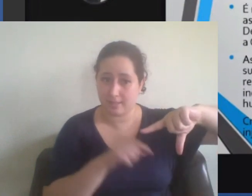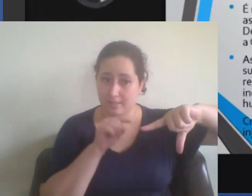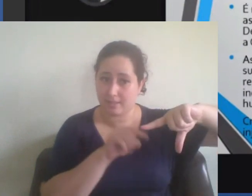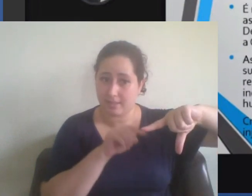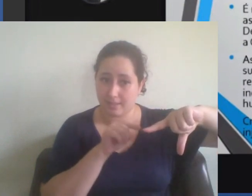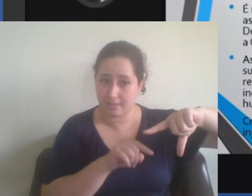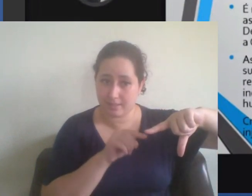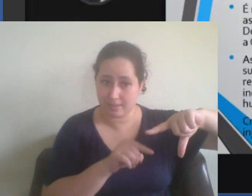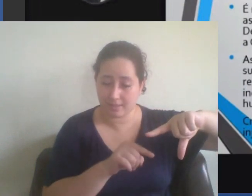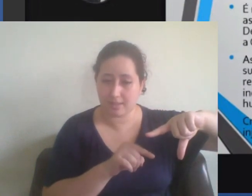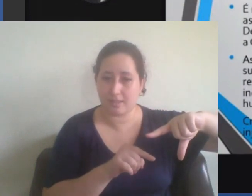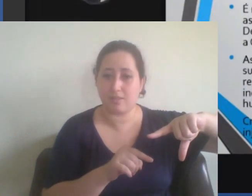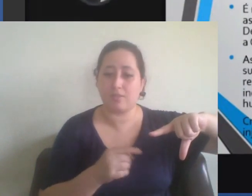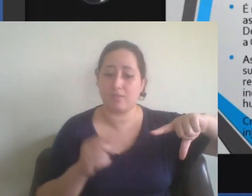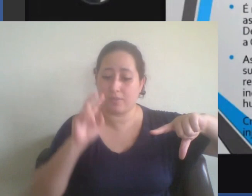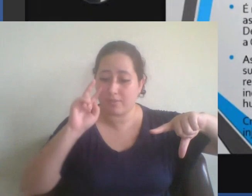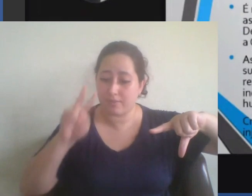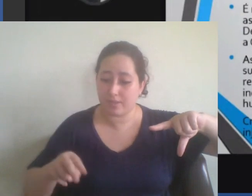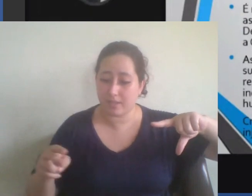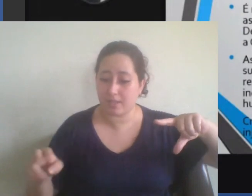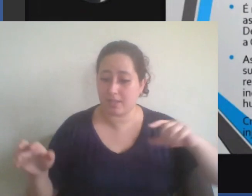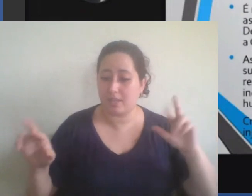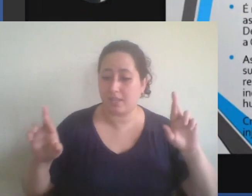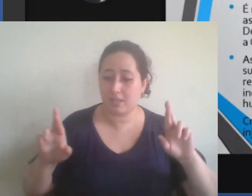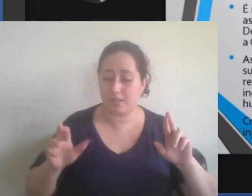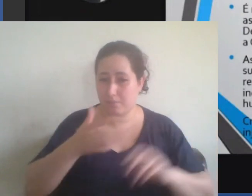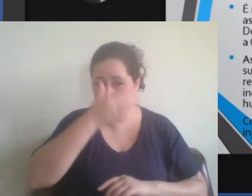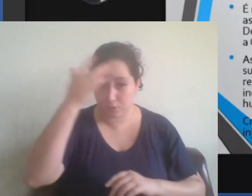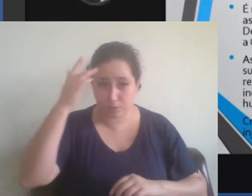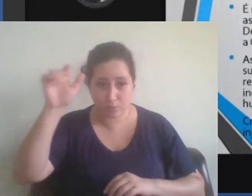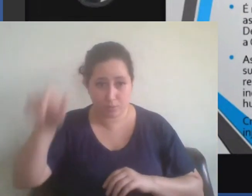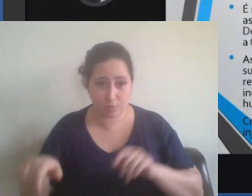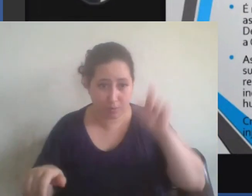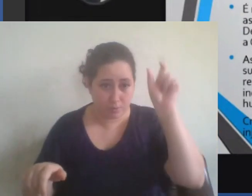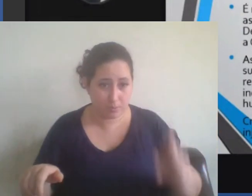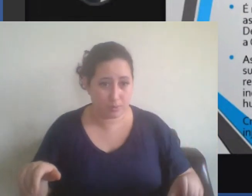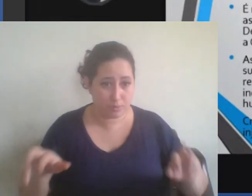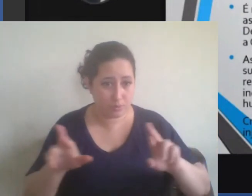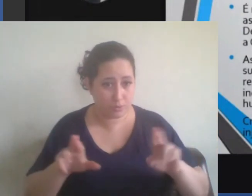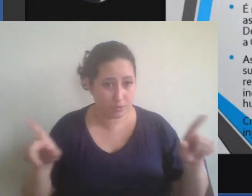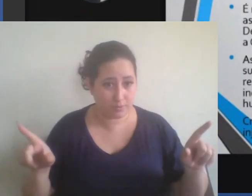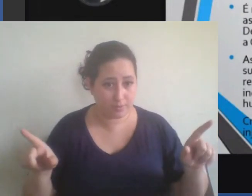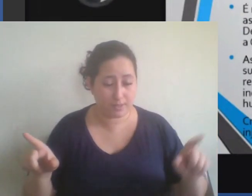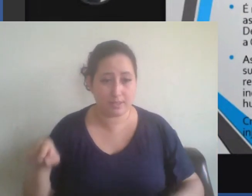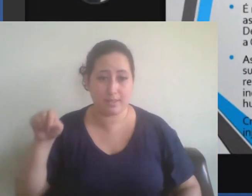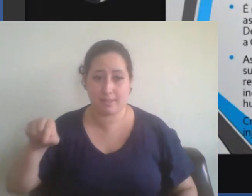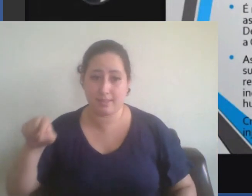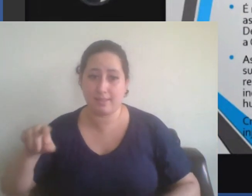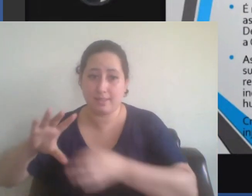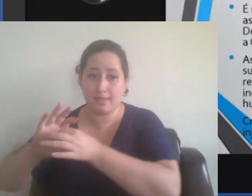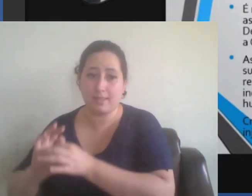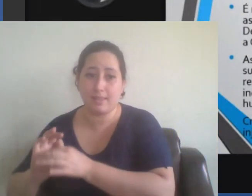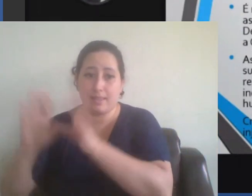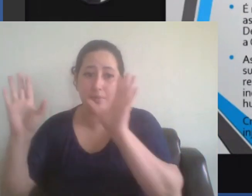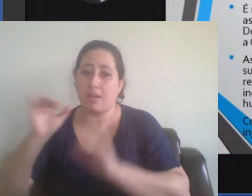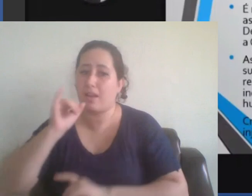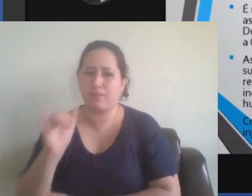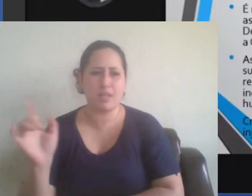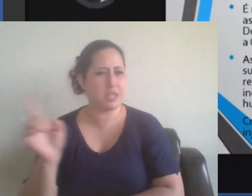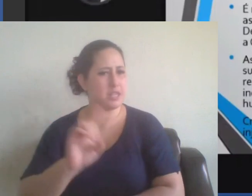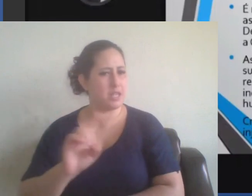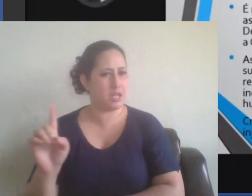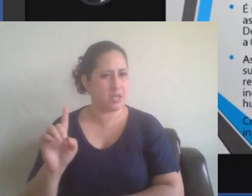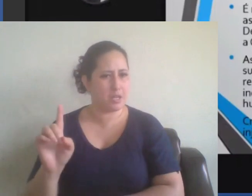pelas diferenças entre as pessoas, os liberais diziam que não, que isso era uma questão